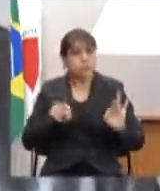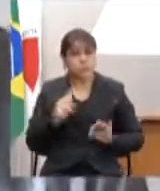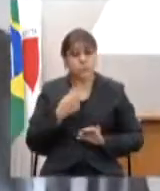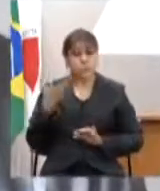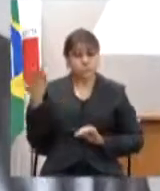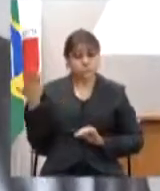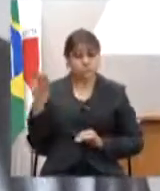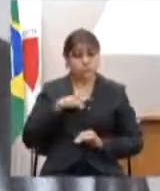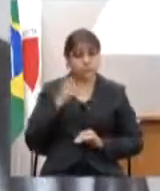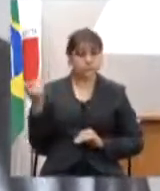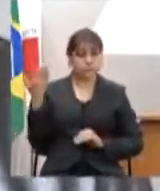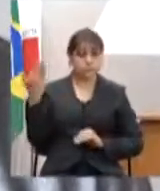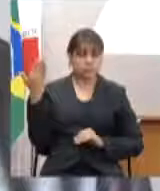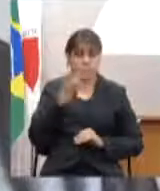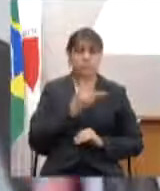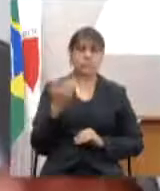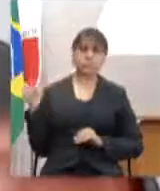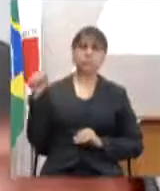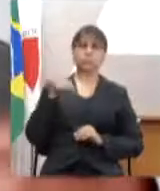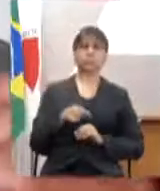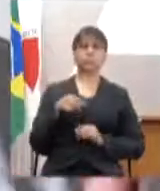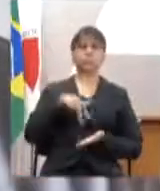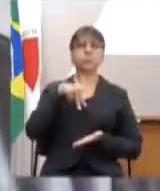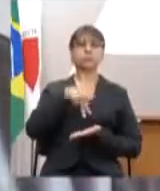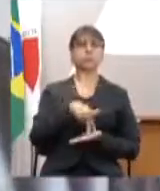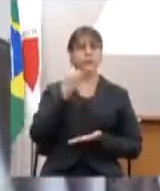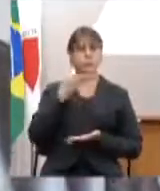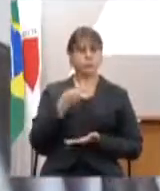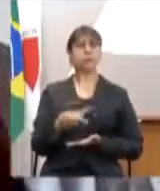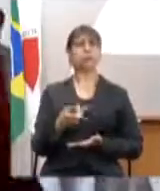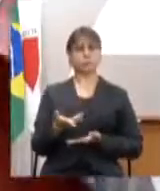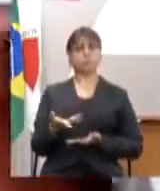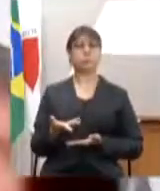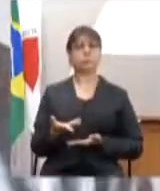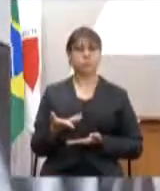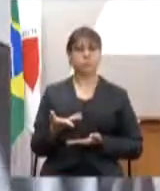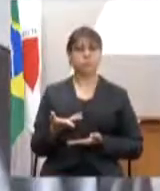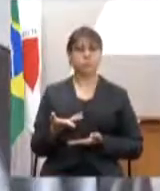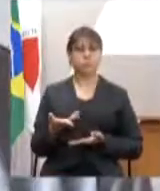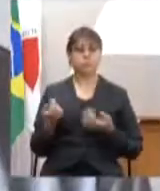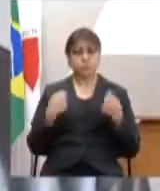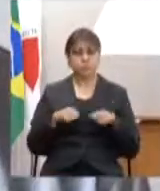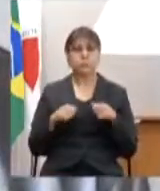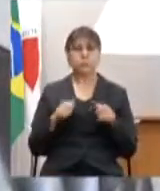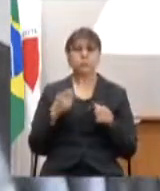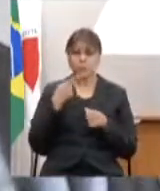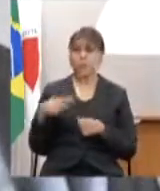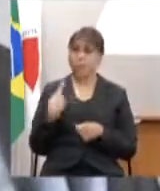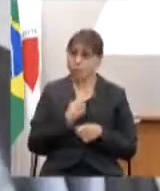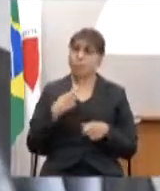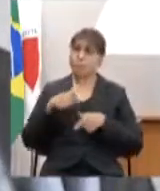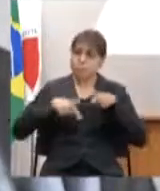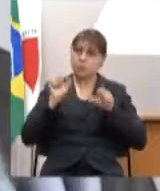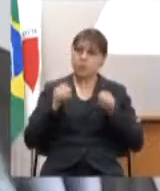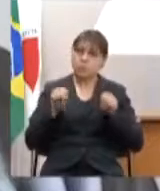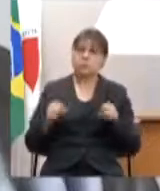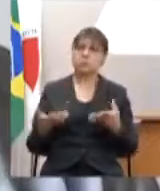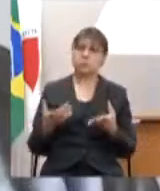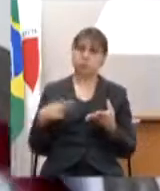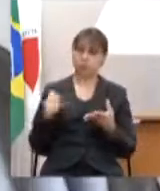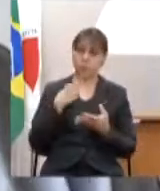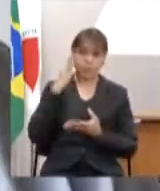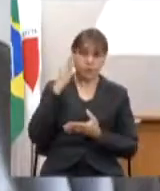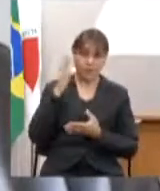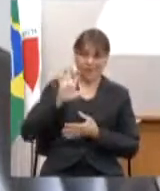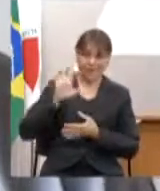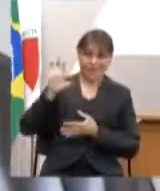menos para documentar a nossa presença e de que as coisas estão sendo feitas e a gente sabe que a região do Vale de